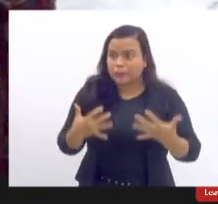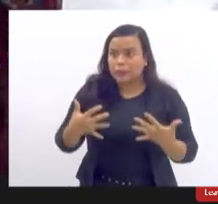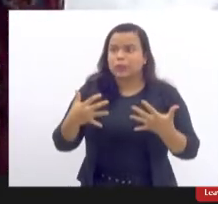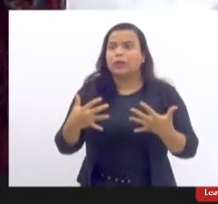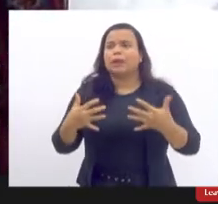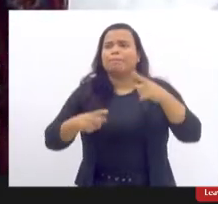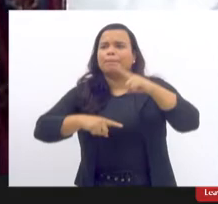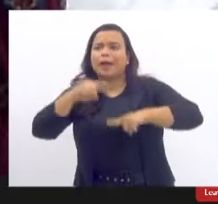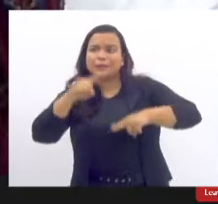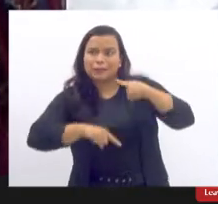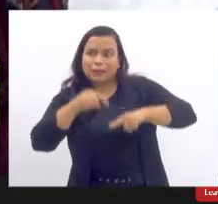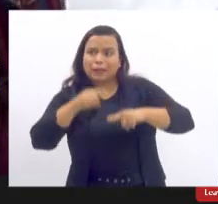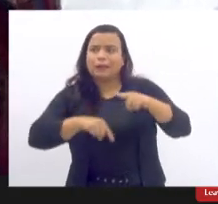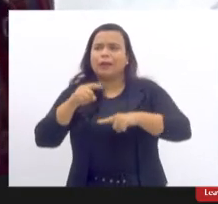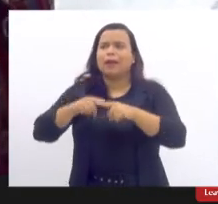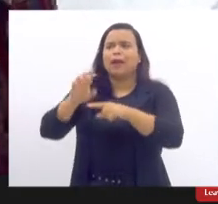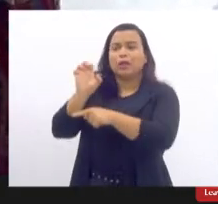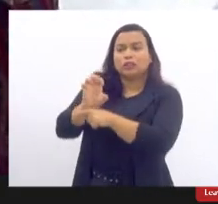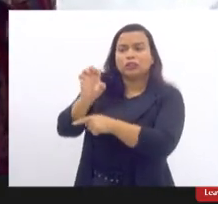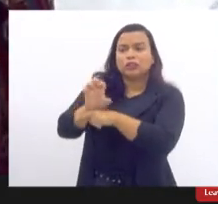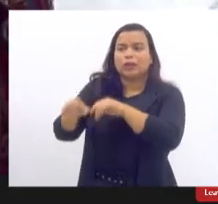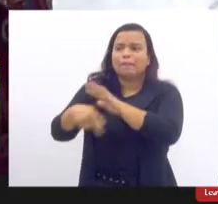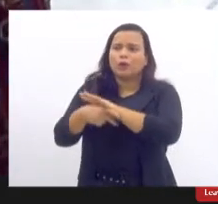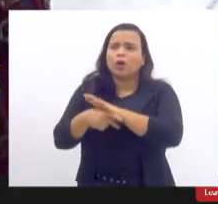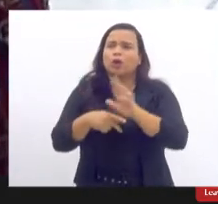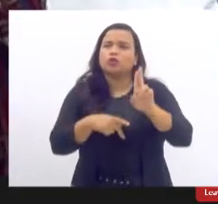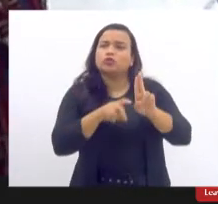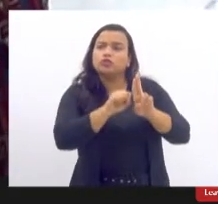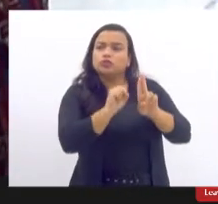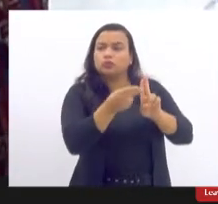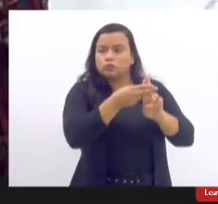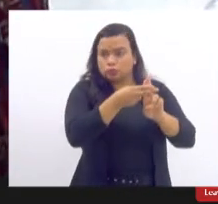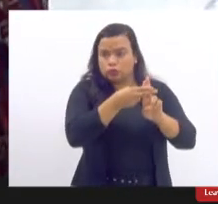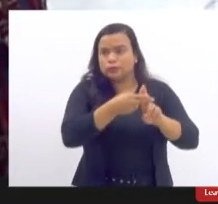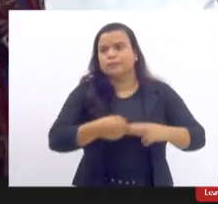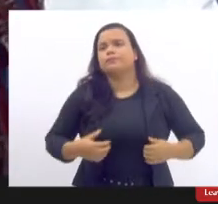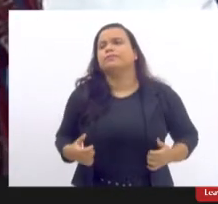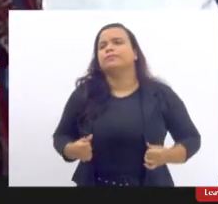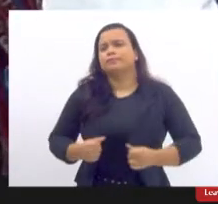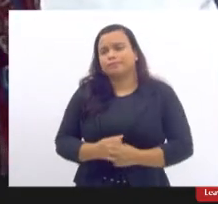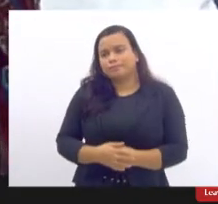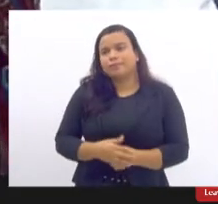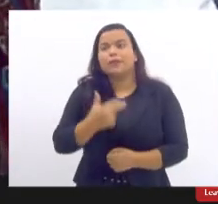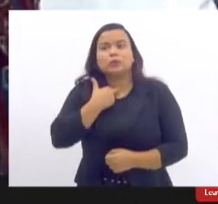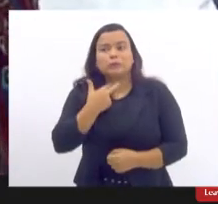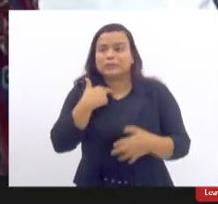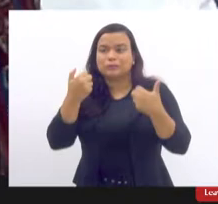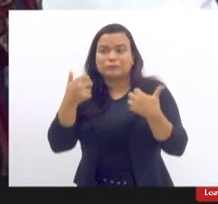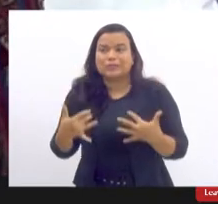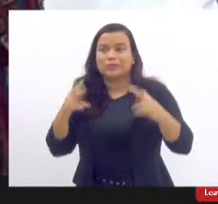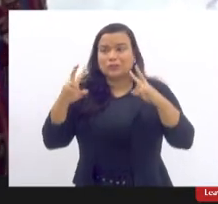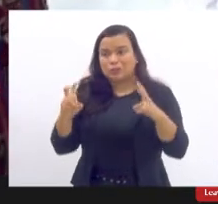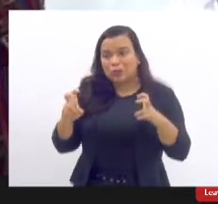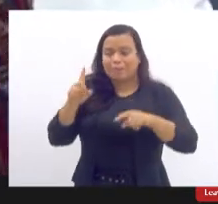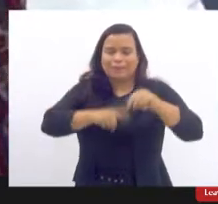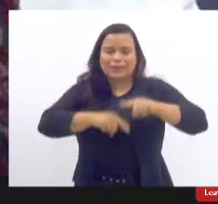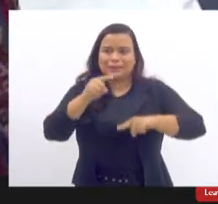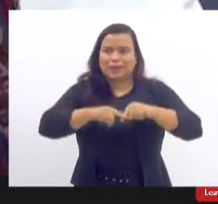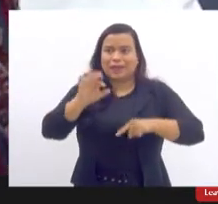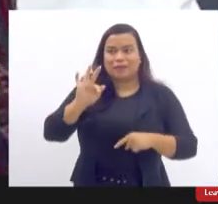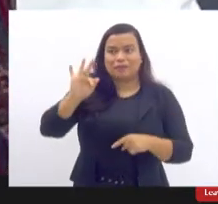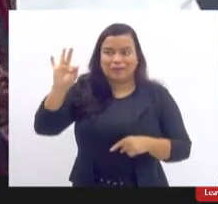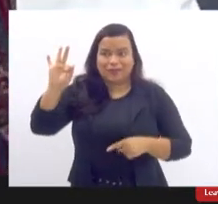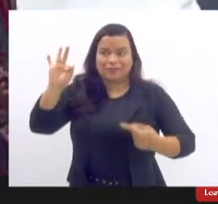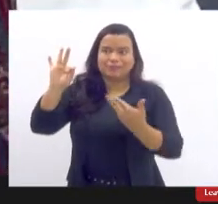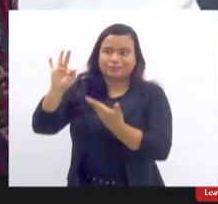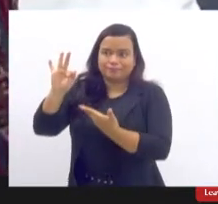estaduais do SUS. Eu não tenho dúvidas lá sobre os equipamentos federais. Mas isso foi bastante